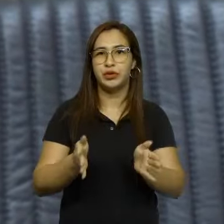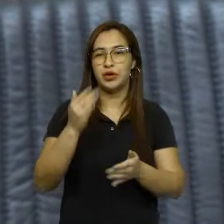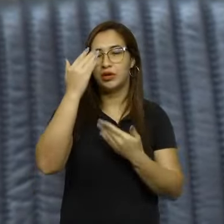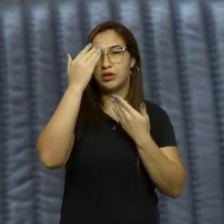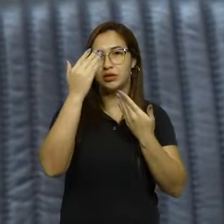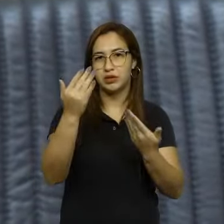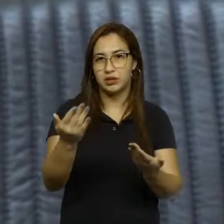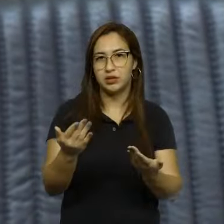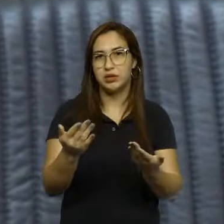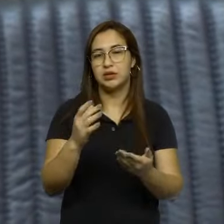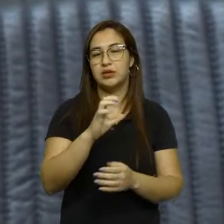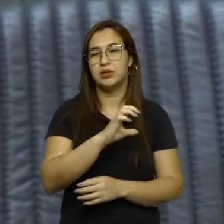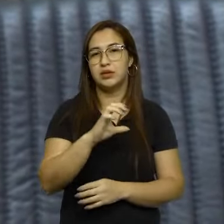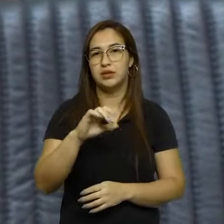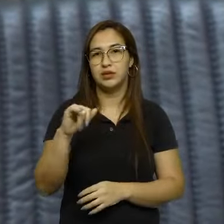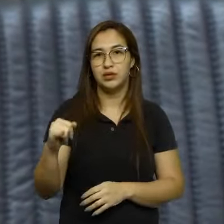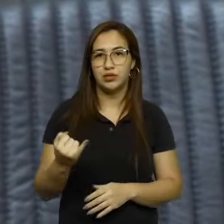aprovação.